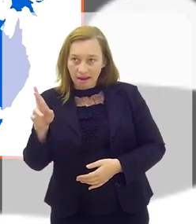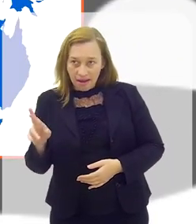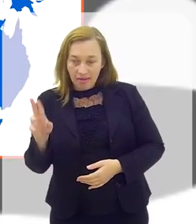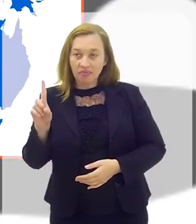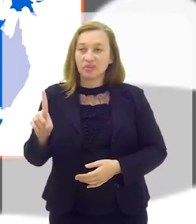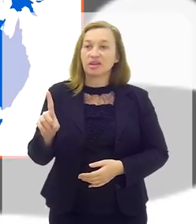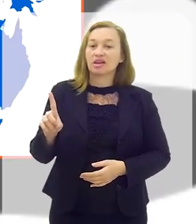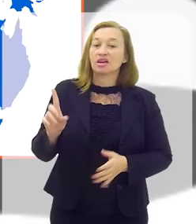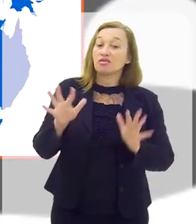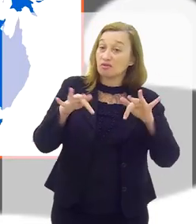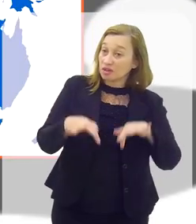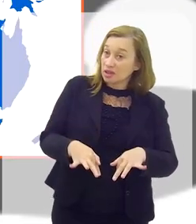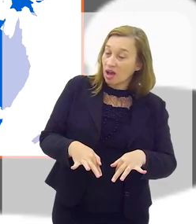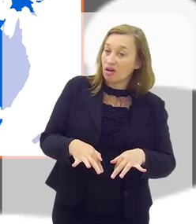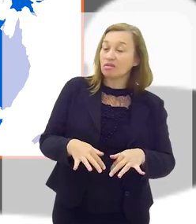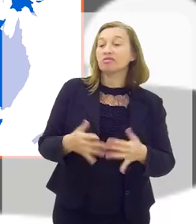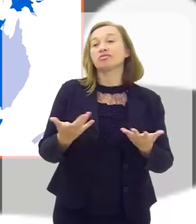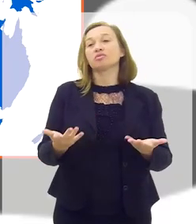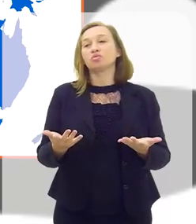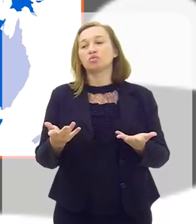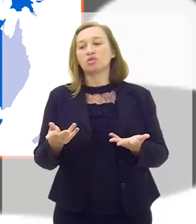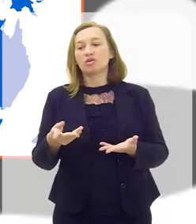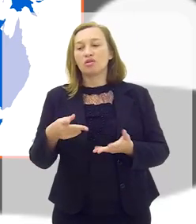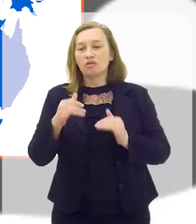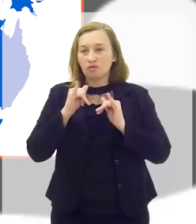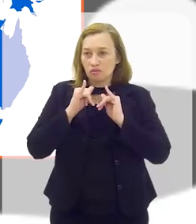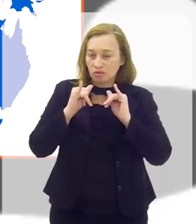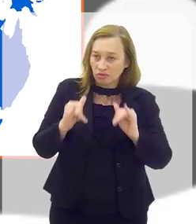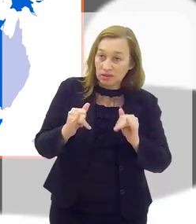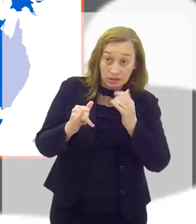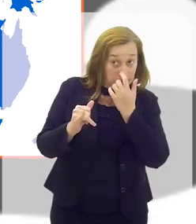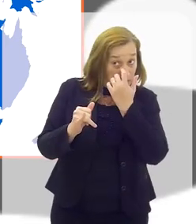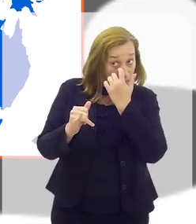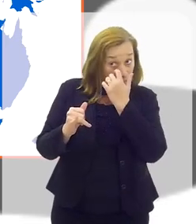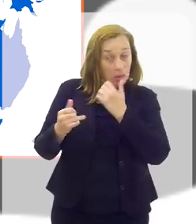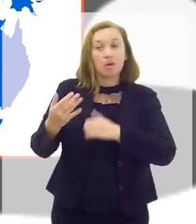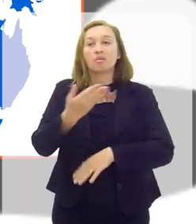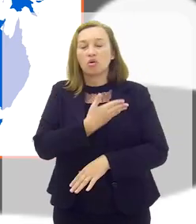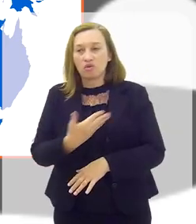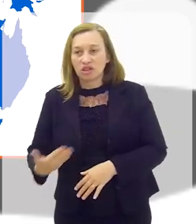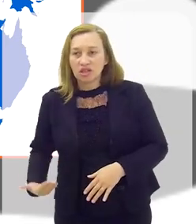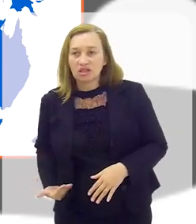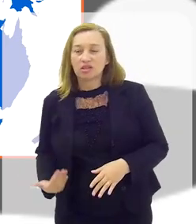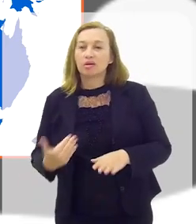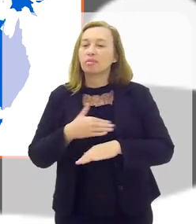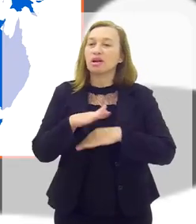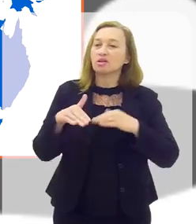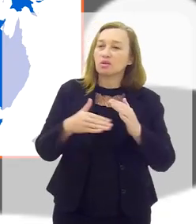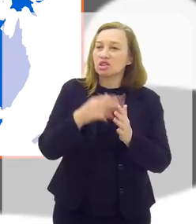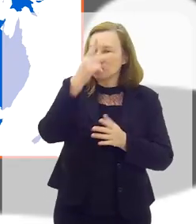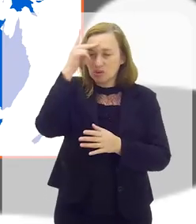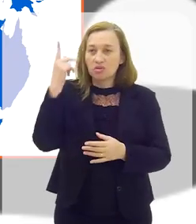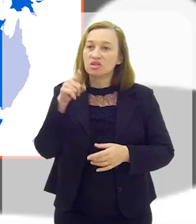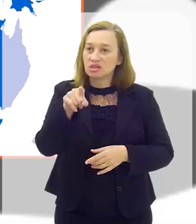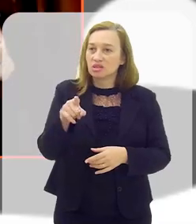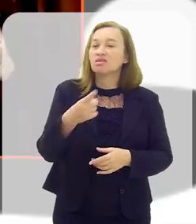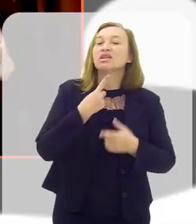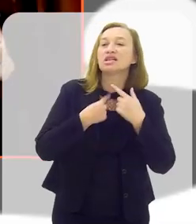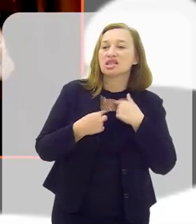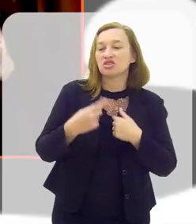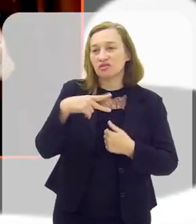finalzinho. Deixa um recado final, que seja para os governantes, que seja para os turismólogos, para quem, o público que você quiser.